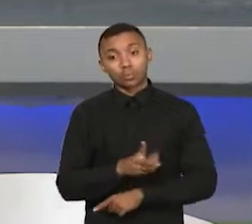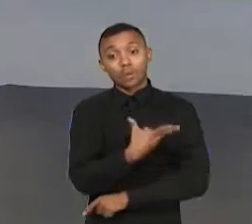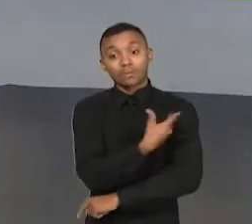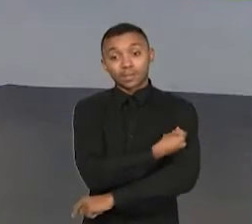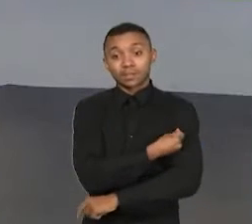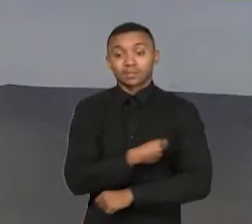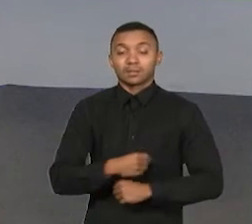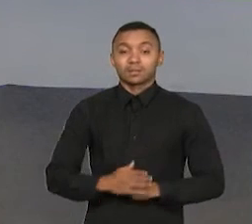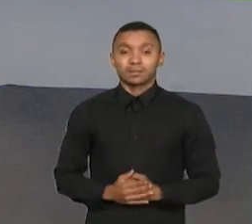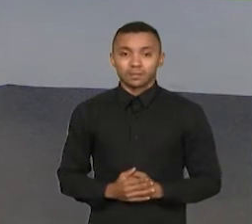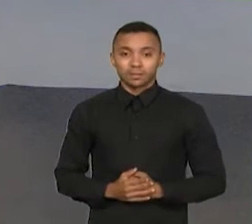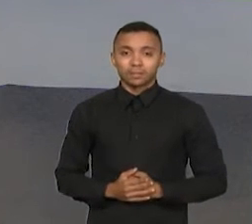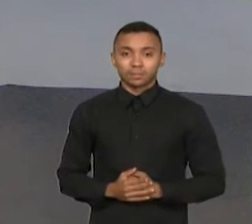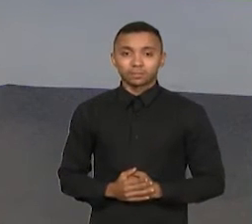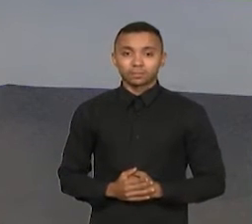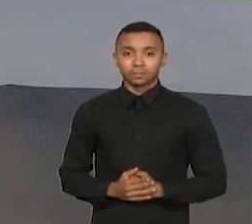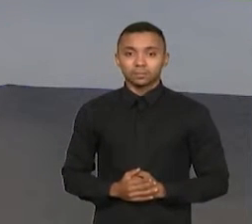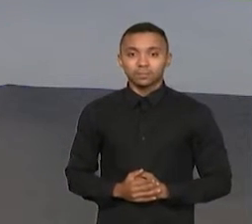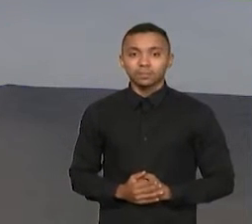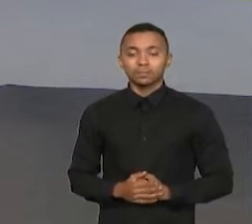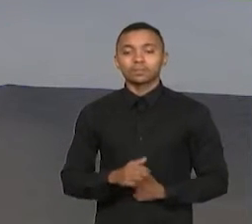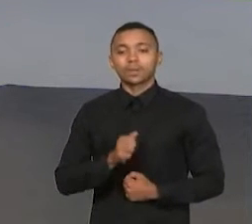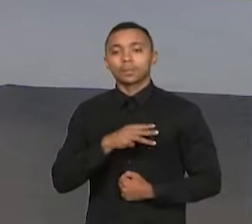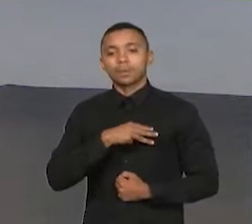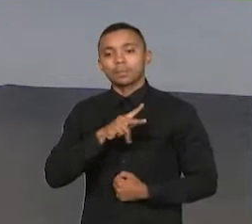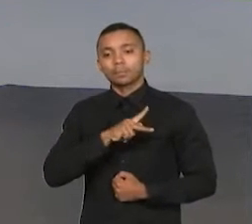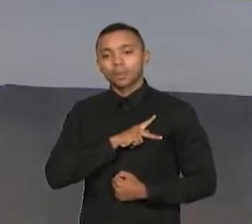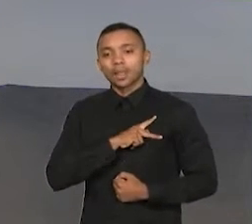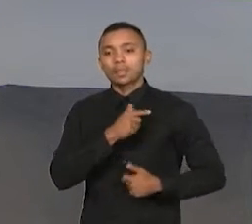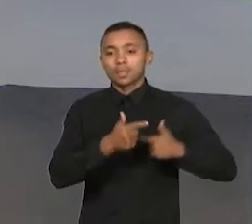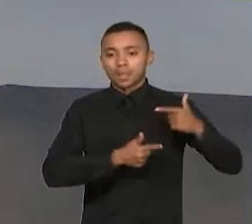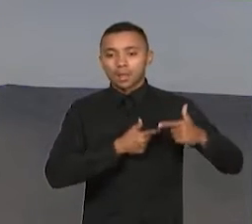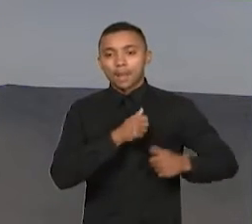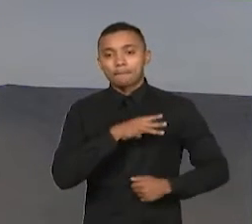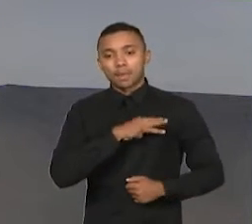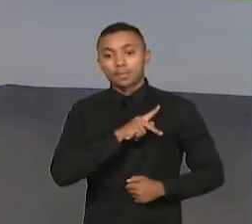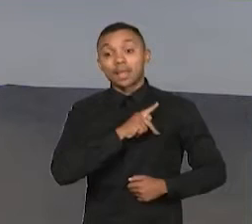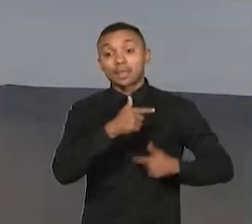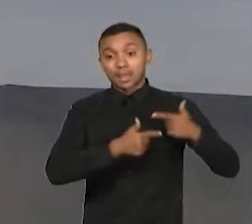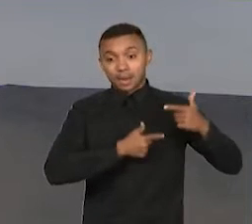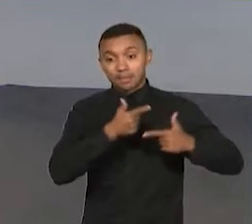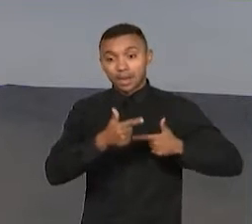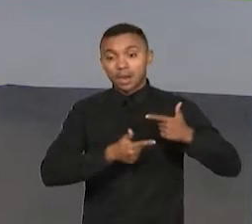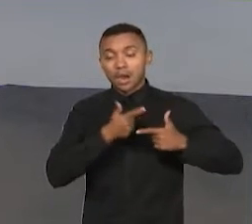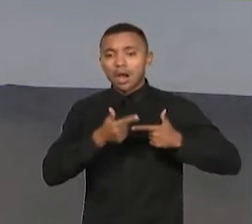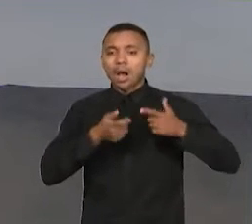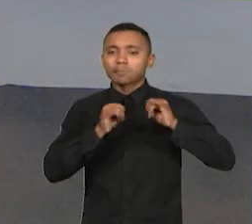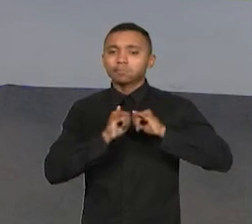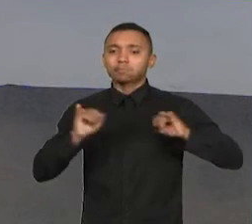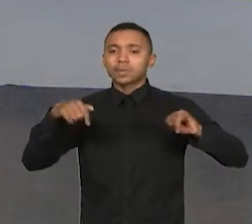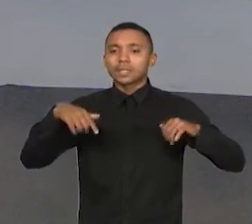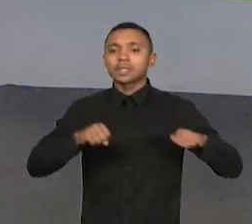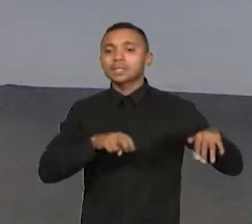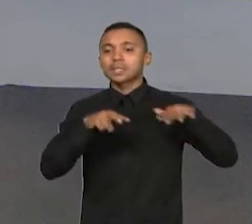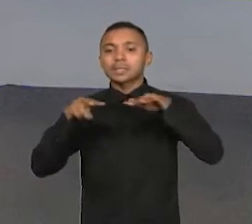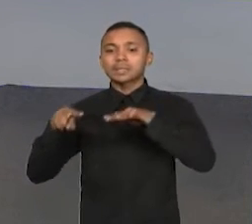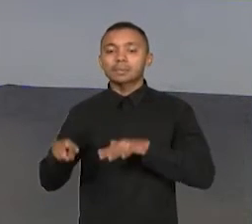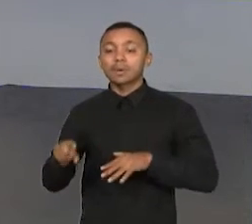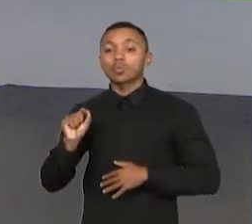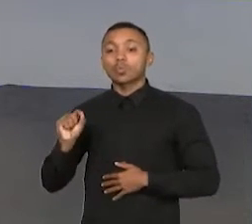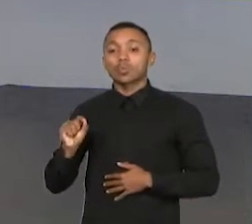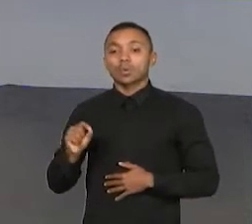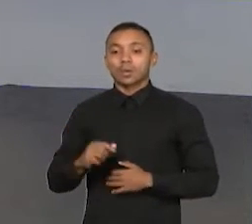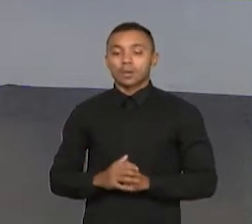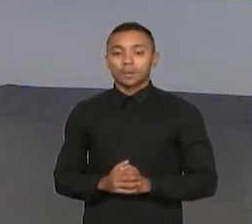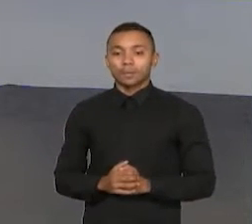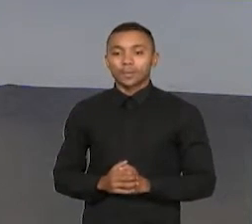O Ministério Público do Trabalho e Previdência lançou esta semana a Campanha Nacional pelo Trabalho